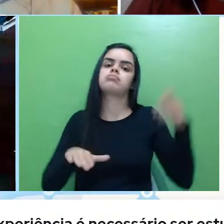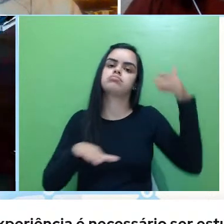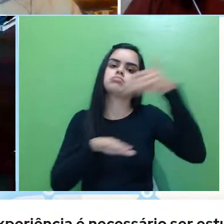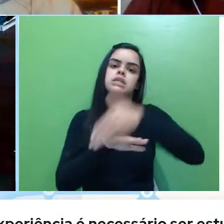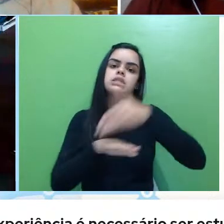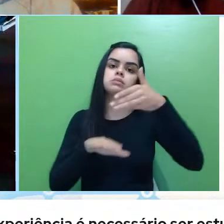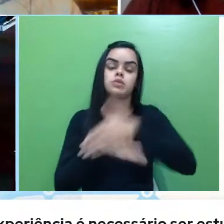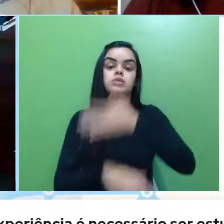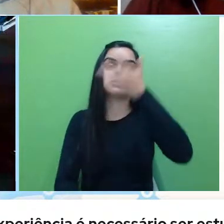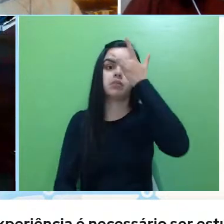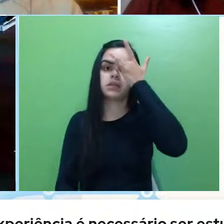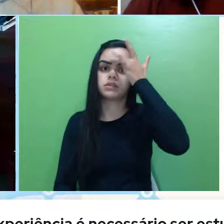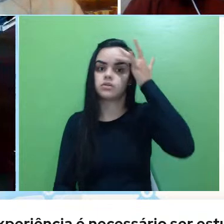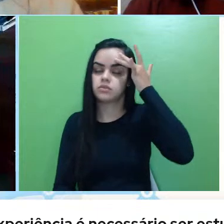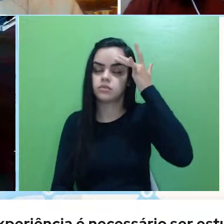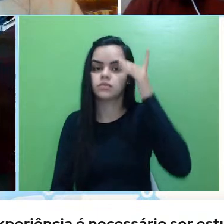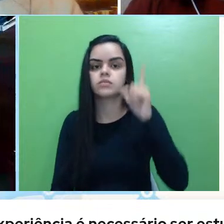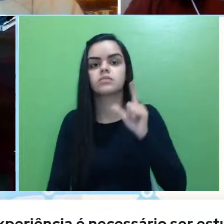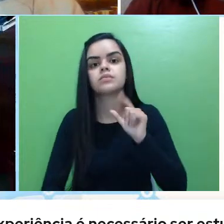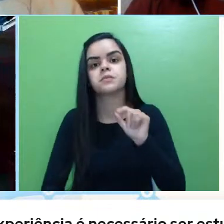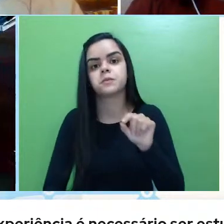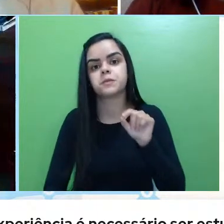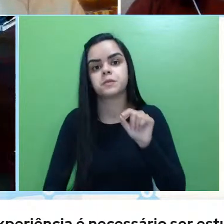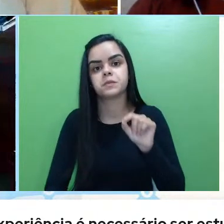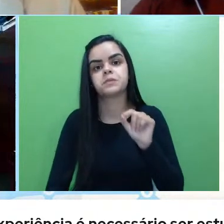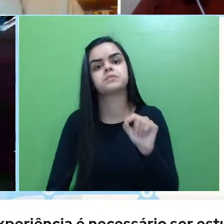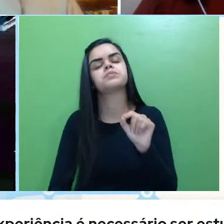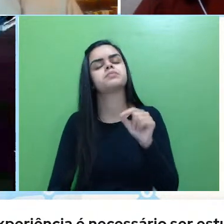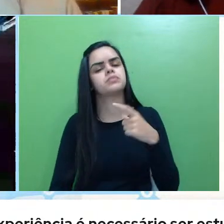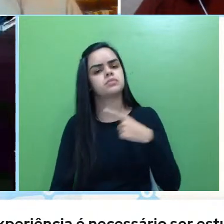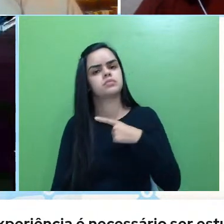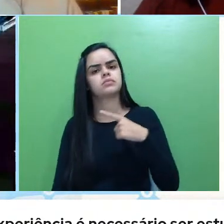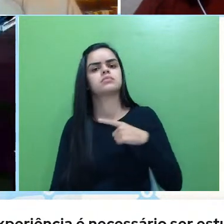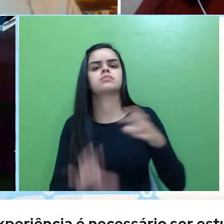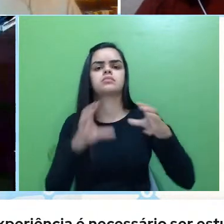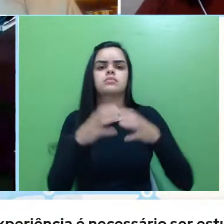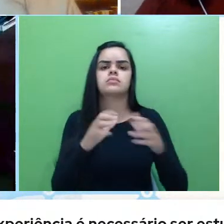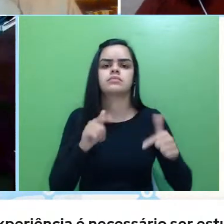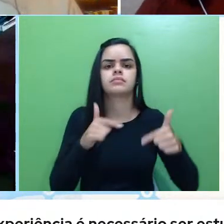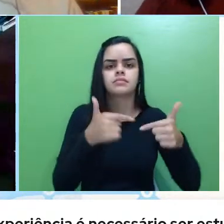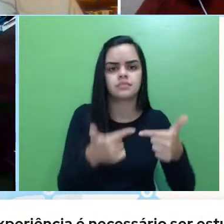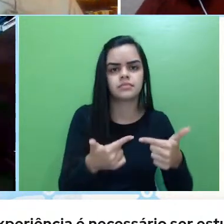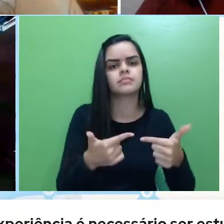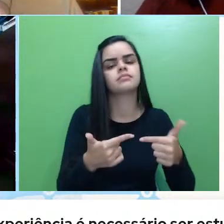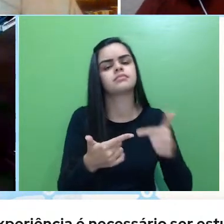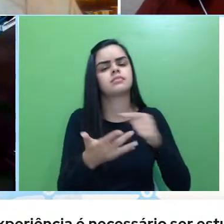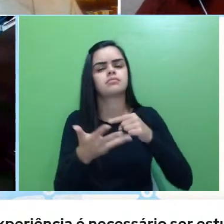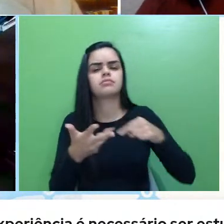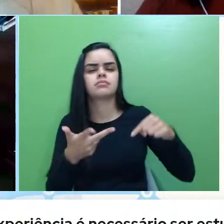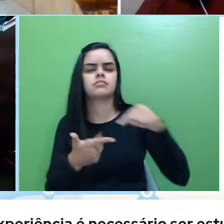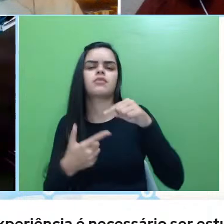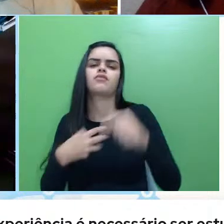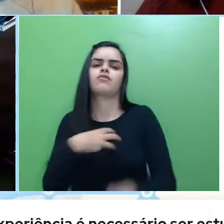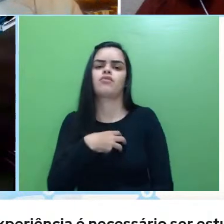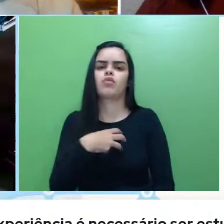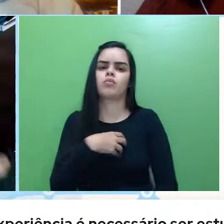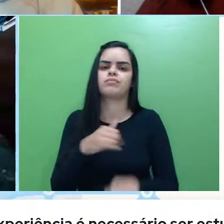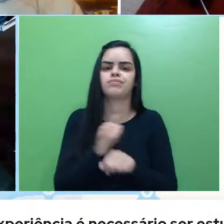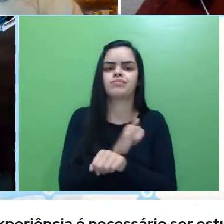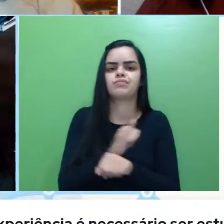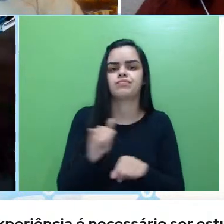para as pessoas que agem na comunidade de tantas formas, das mais diversas formas,